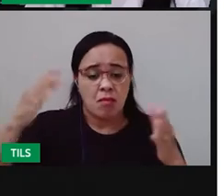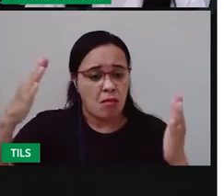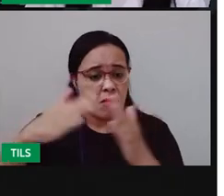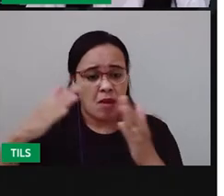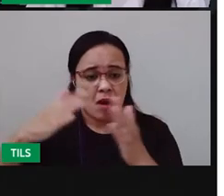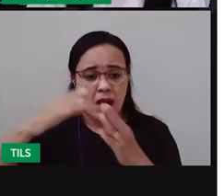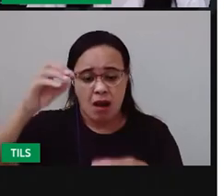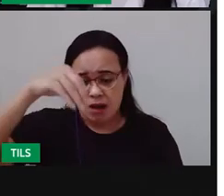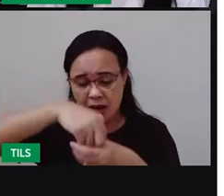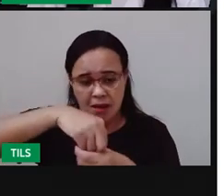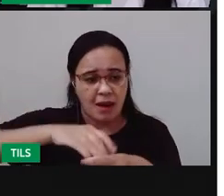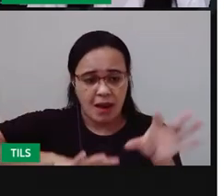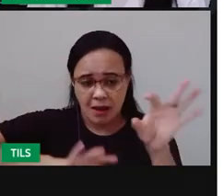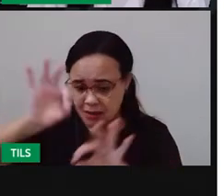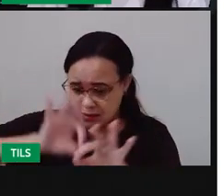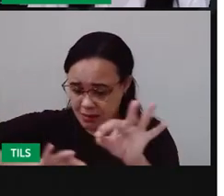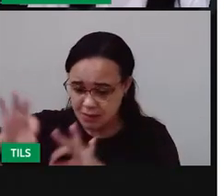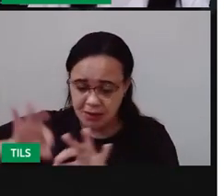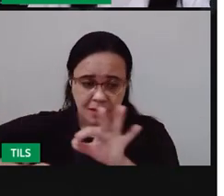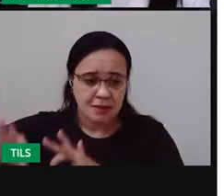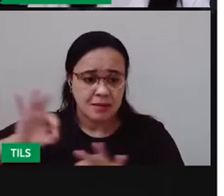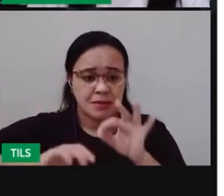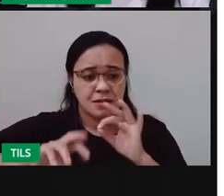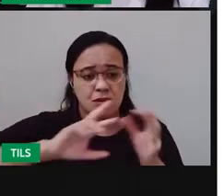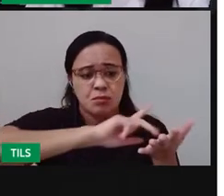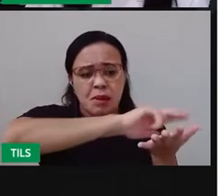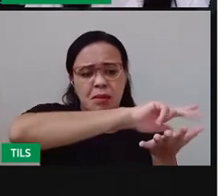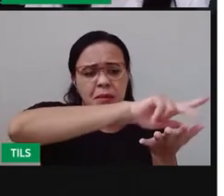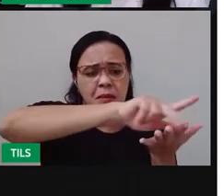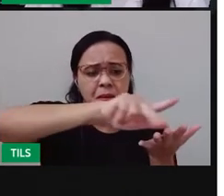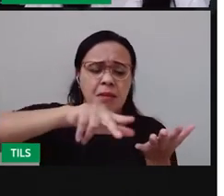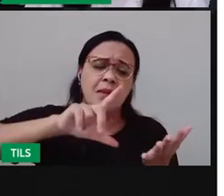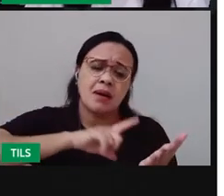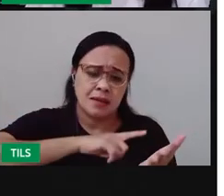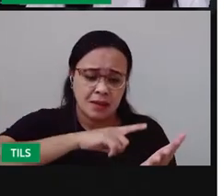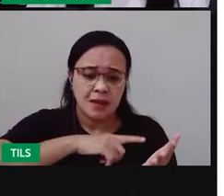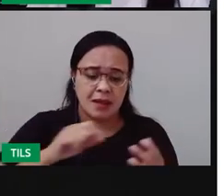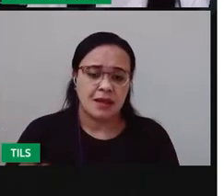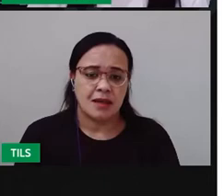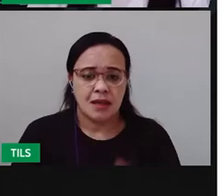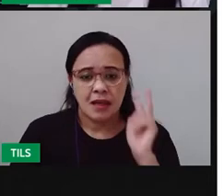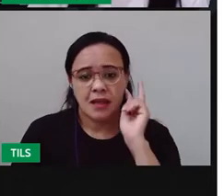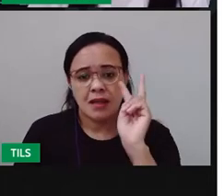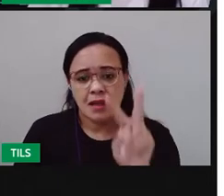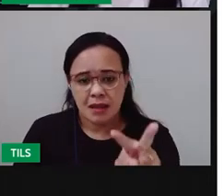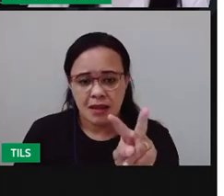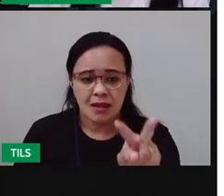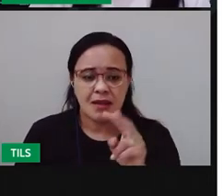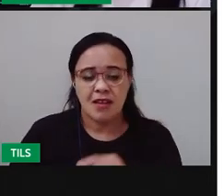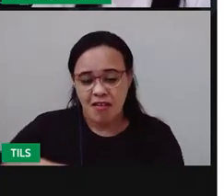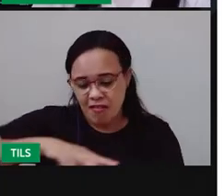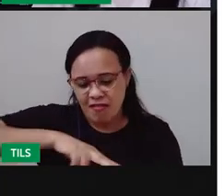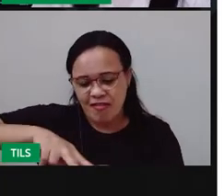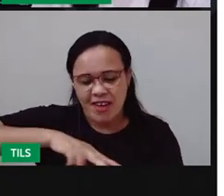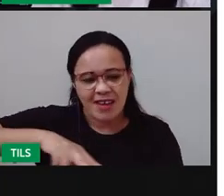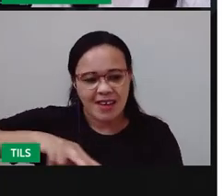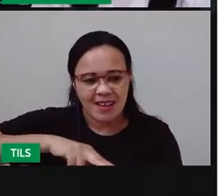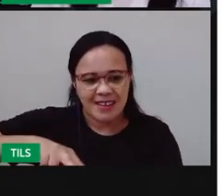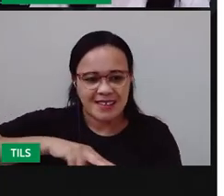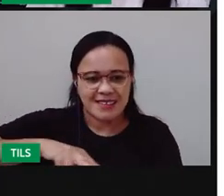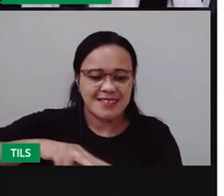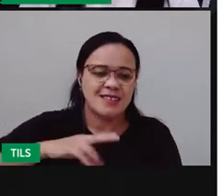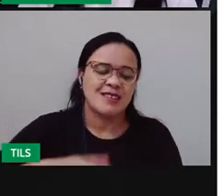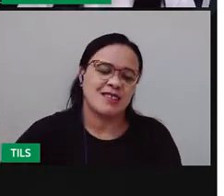diversas plantas ornamentais no espaço caminho da roça o verde das samambaia dos mini